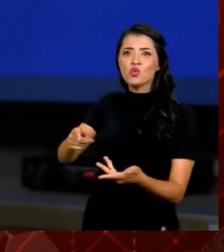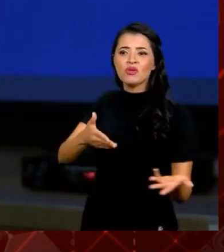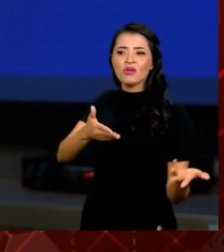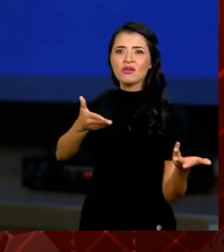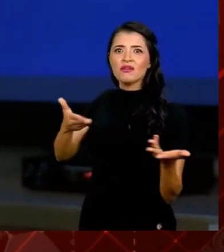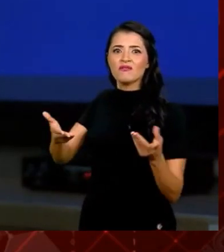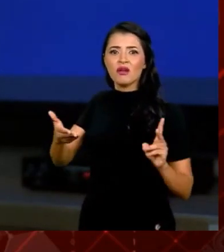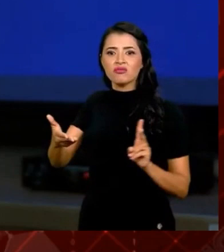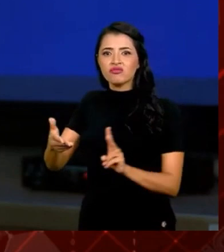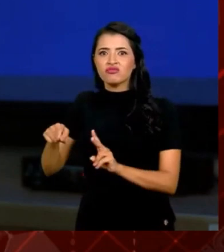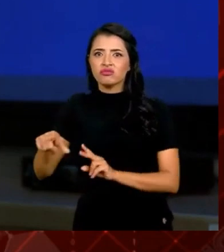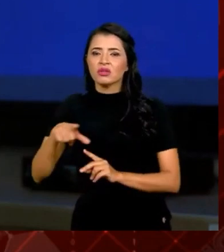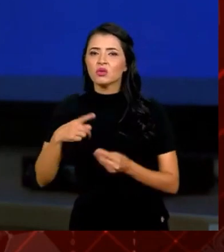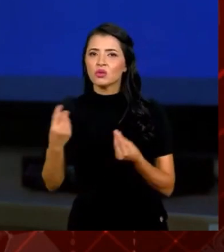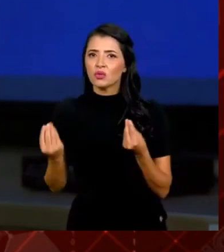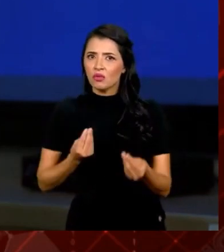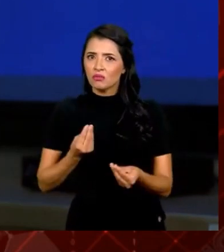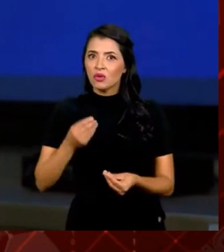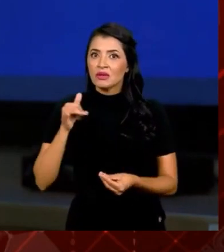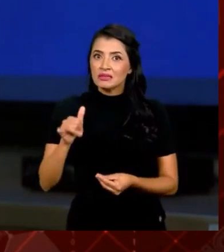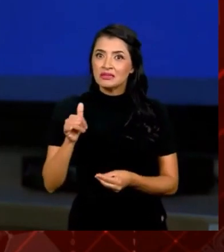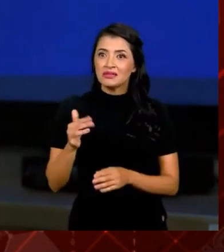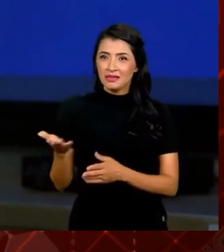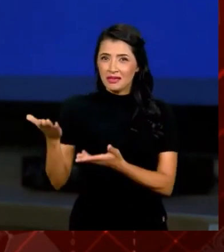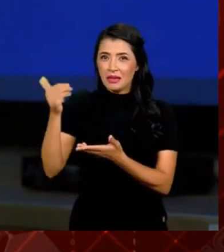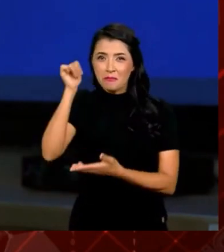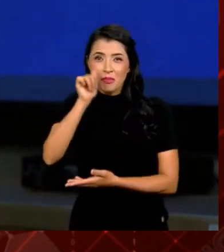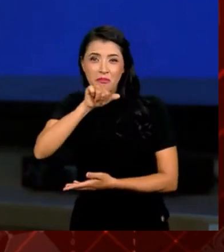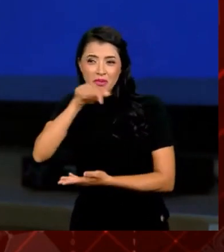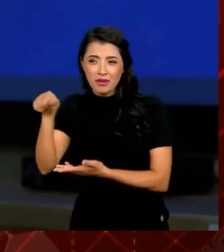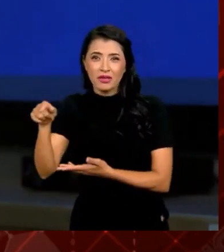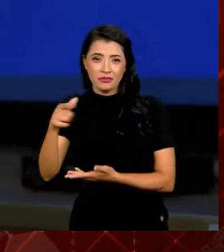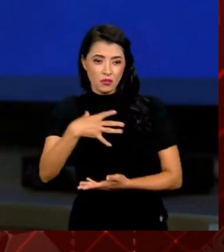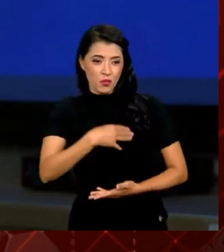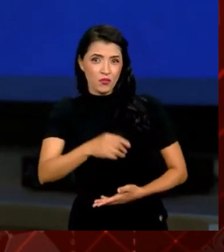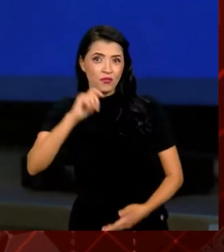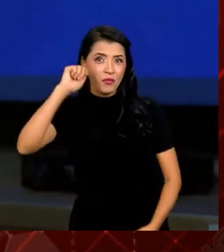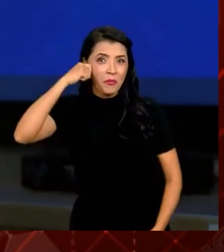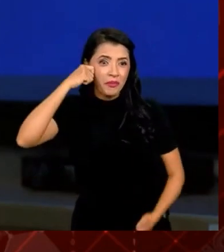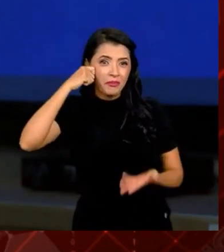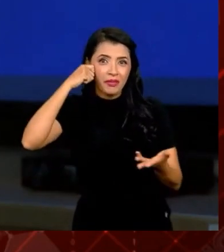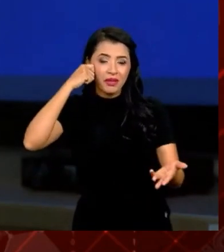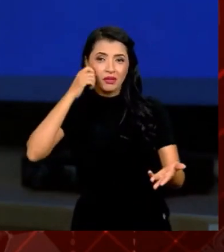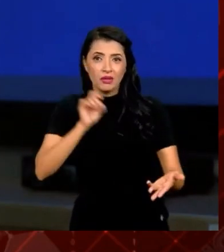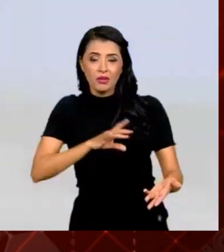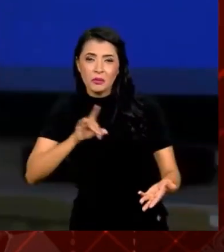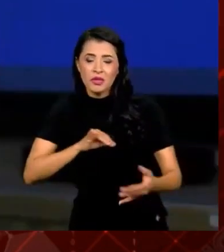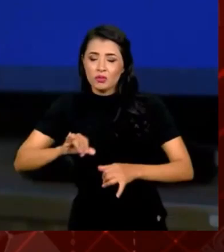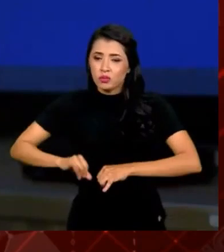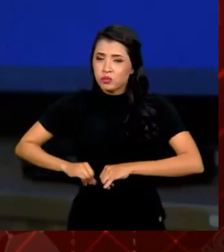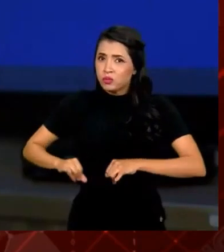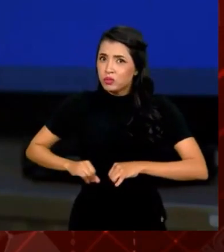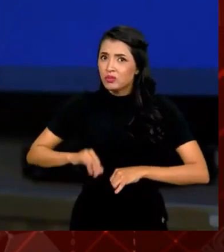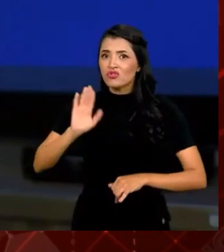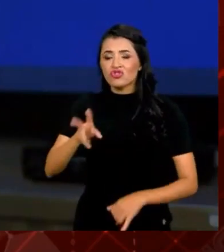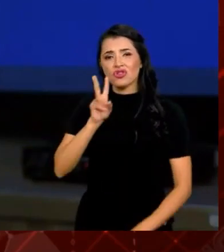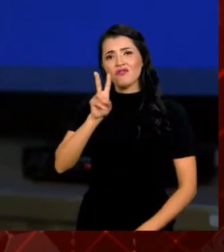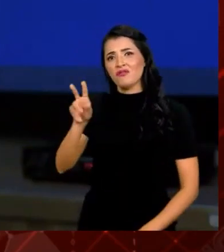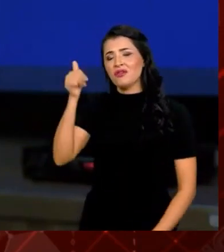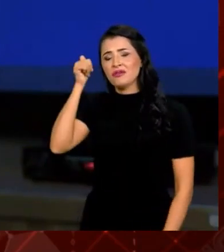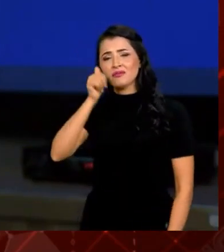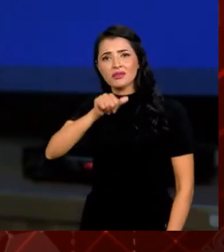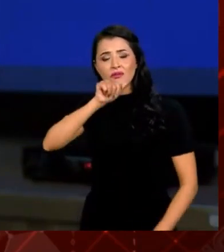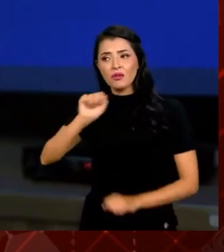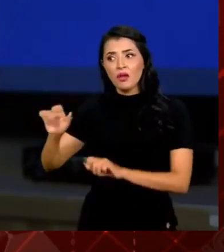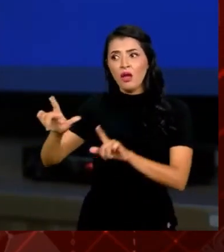recebê-lo, sabe? Sim, imagina a mãe de um menino preto, assim, o medo, o sofrimento. Eu já vi, Shoa, eu vi